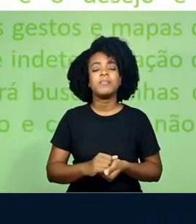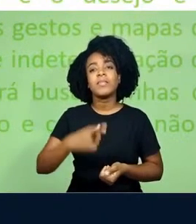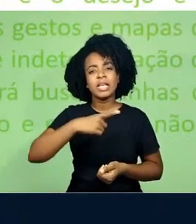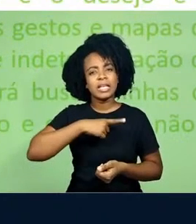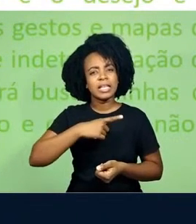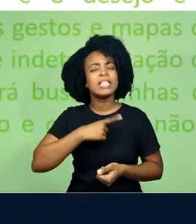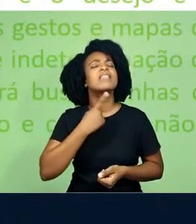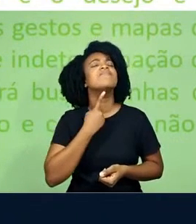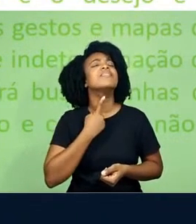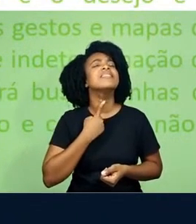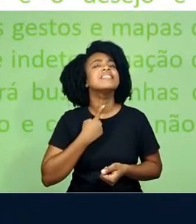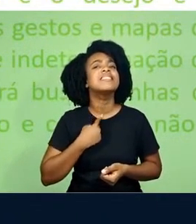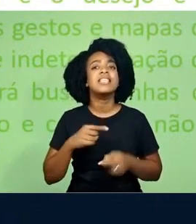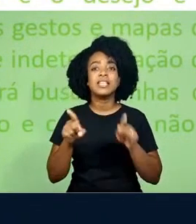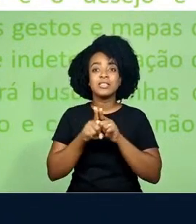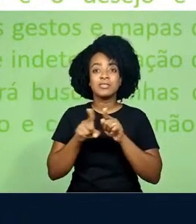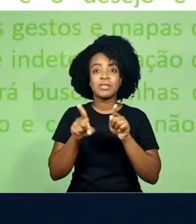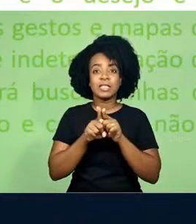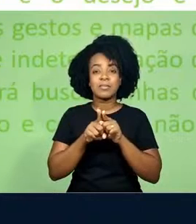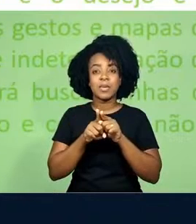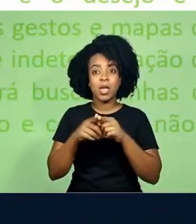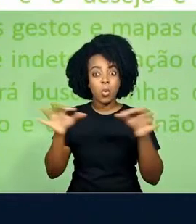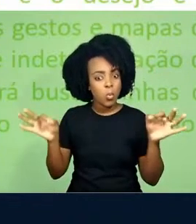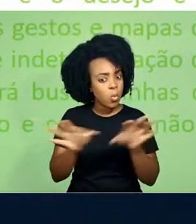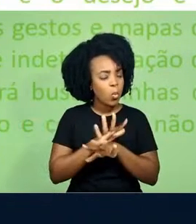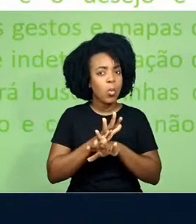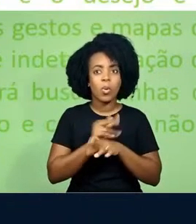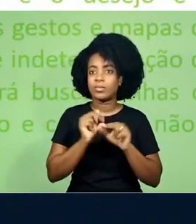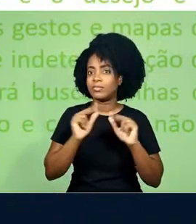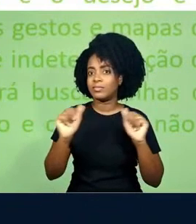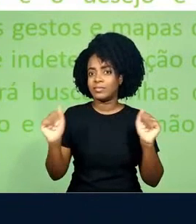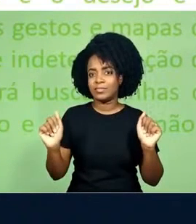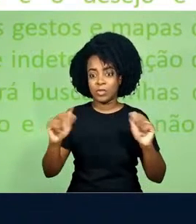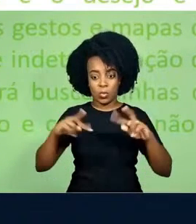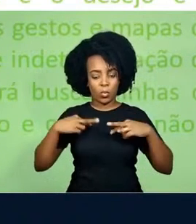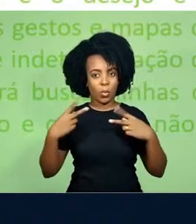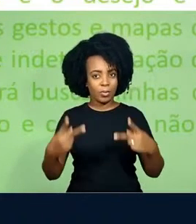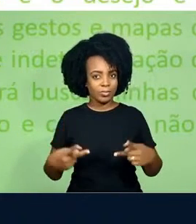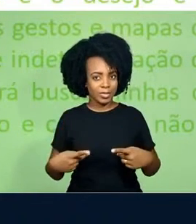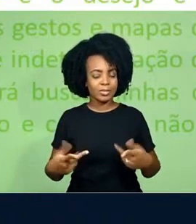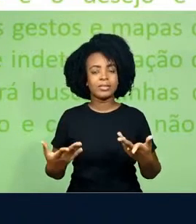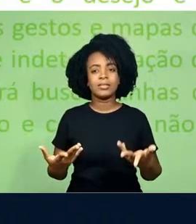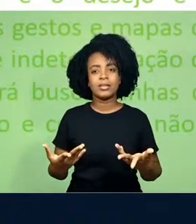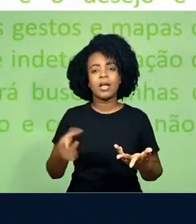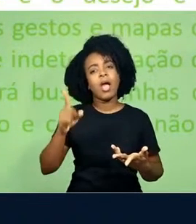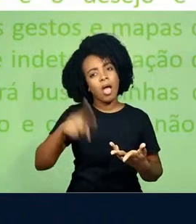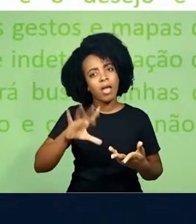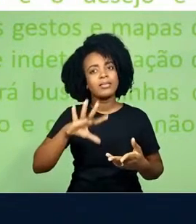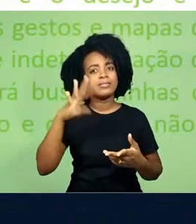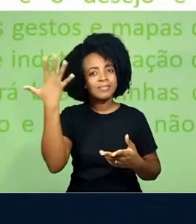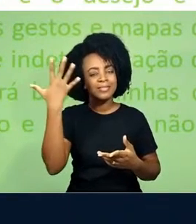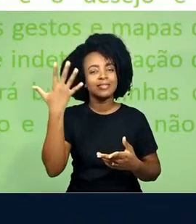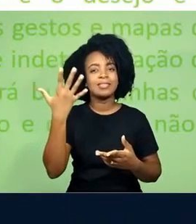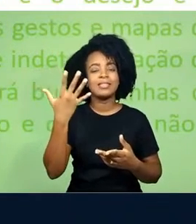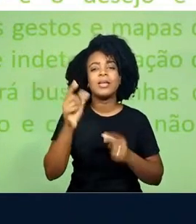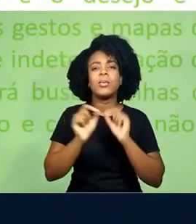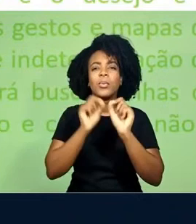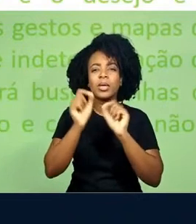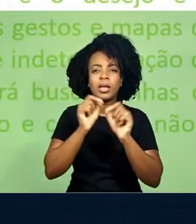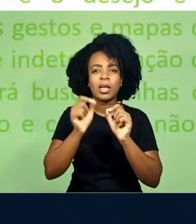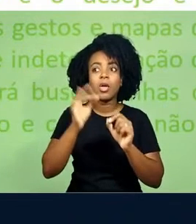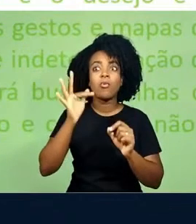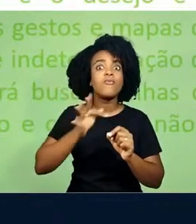desejo e o indefinível que nos torna humano, os gestos e mapas do acaso, são eles também a condição de